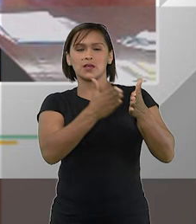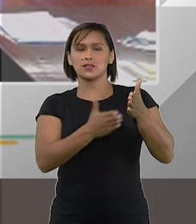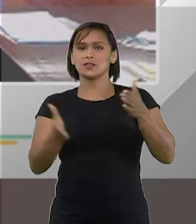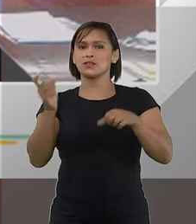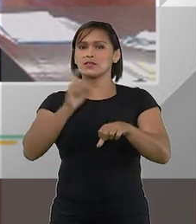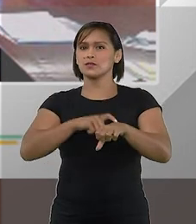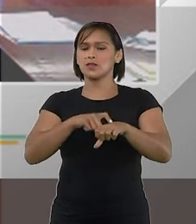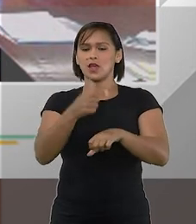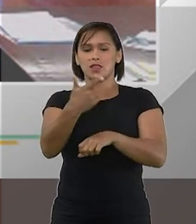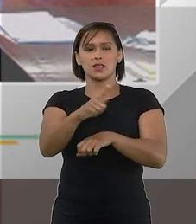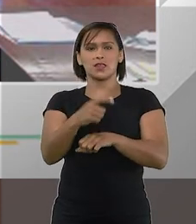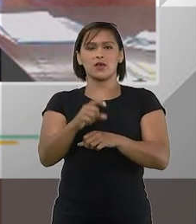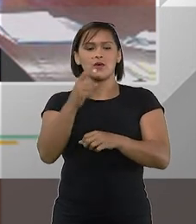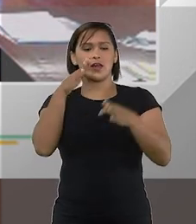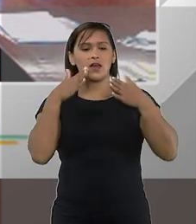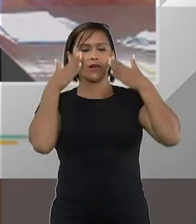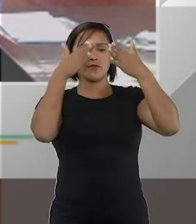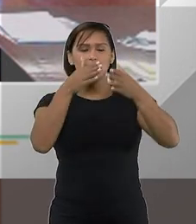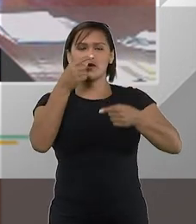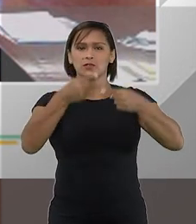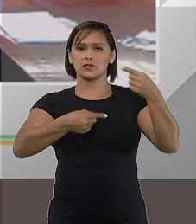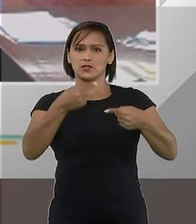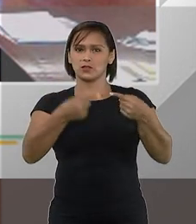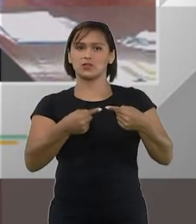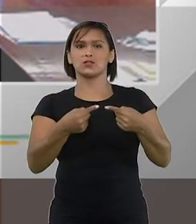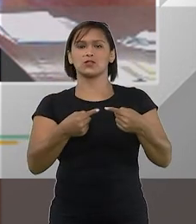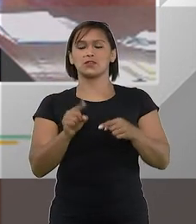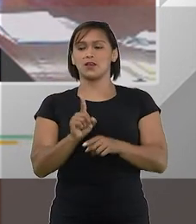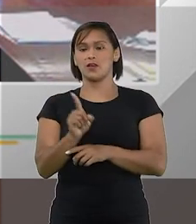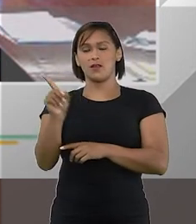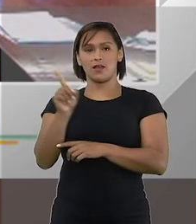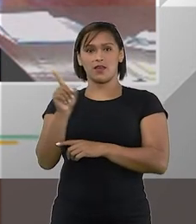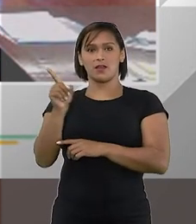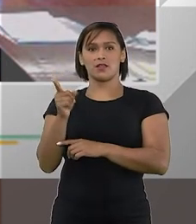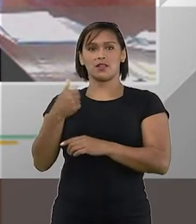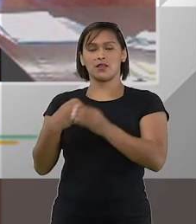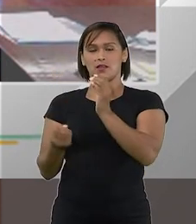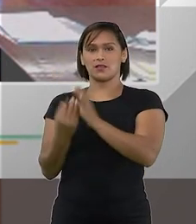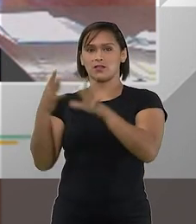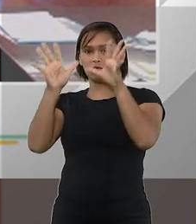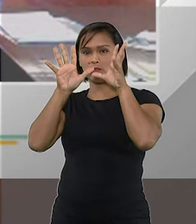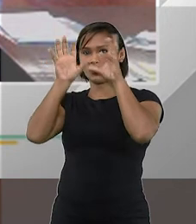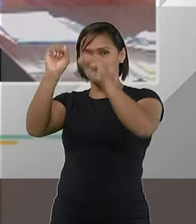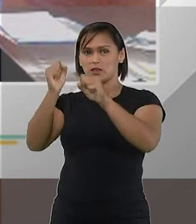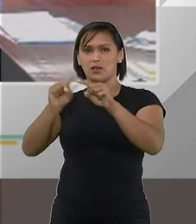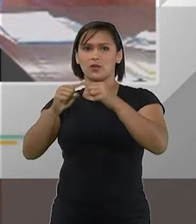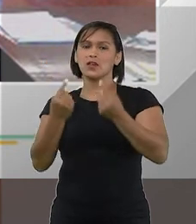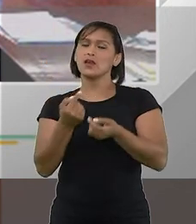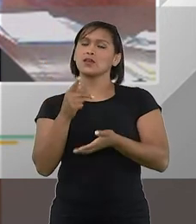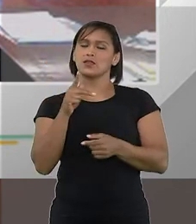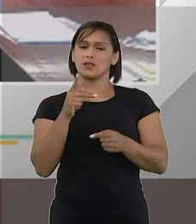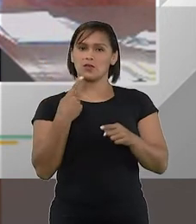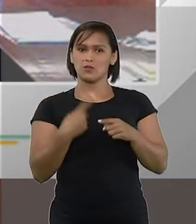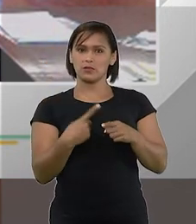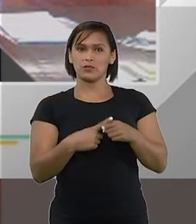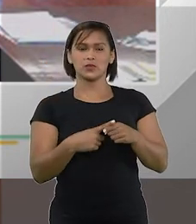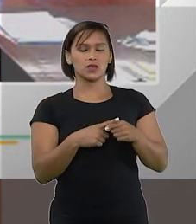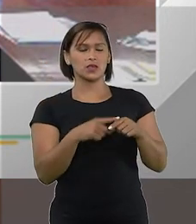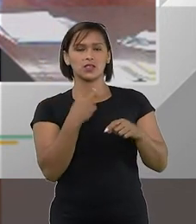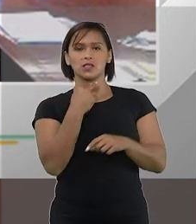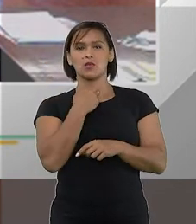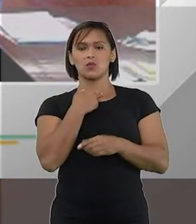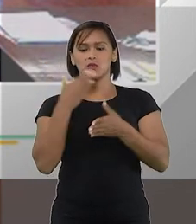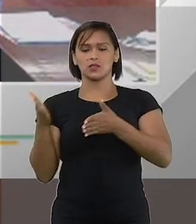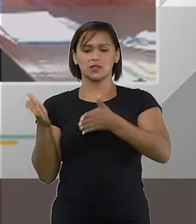prazo não havia sido objeto de discussão lá na origem e exatamente por isso então não se